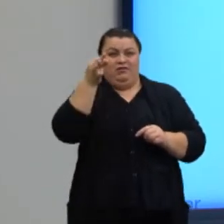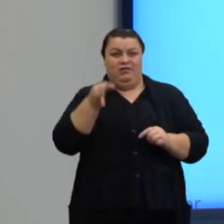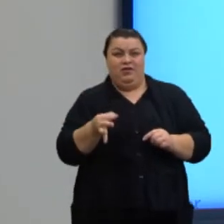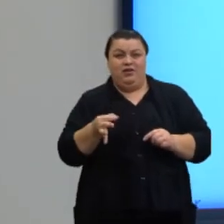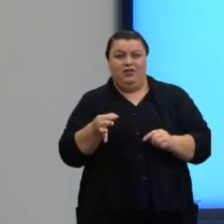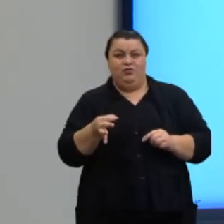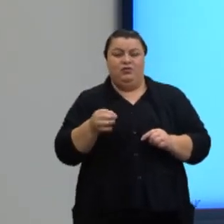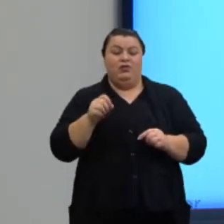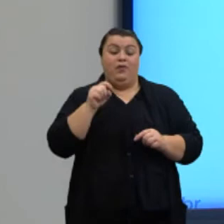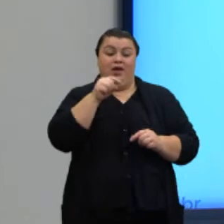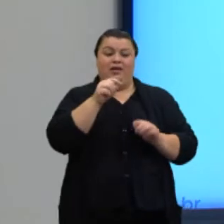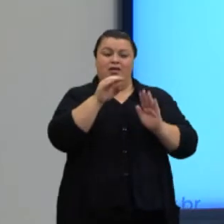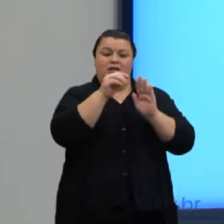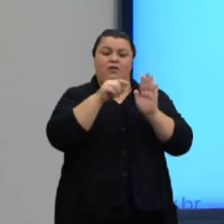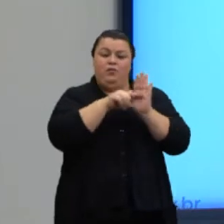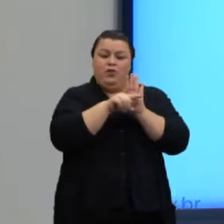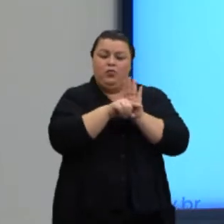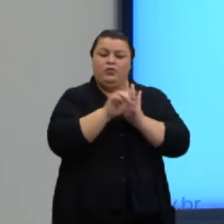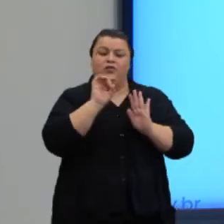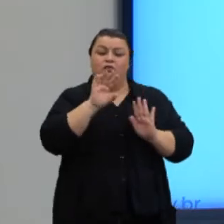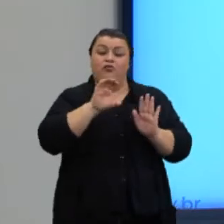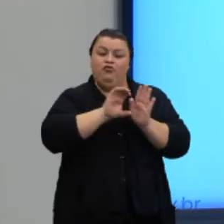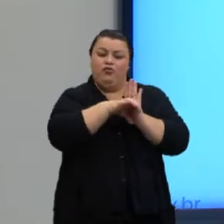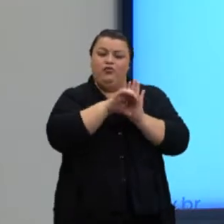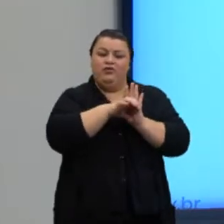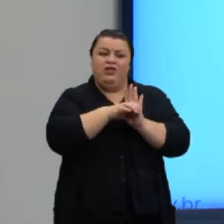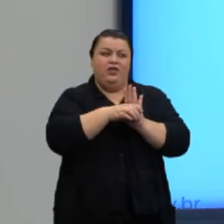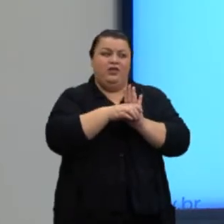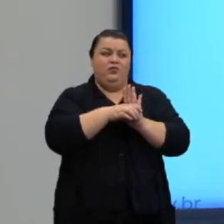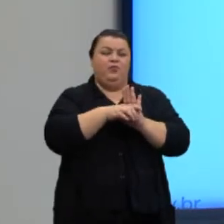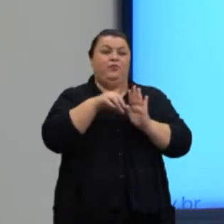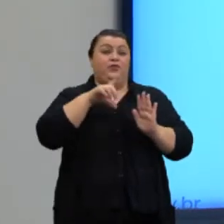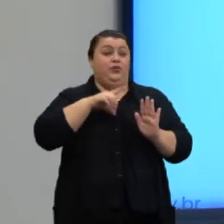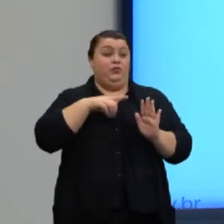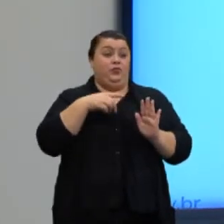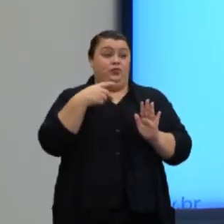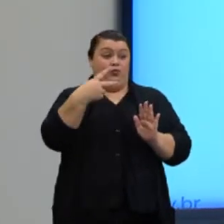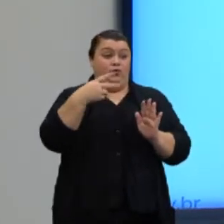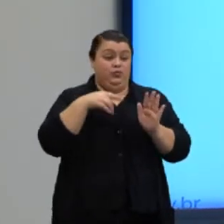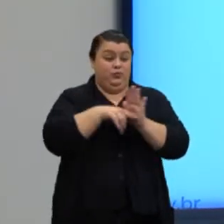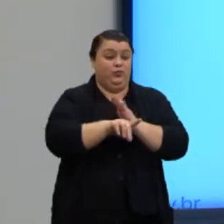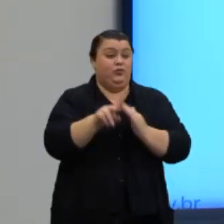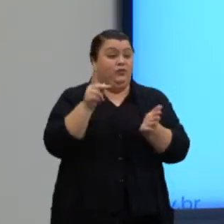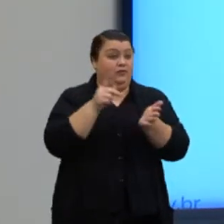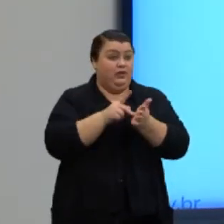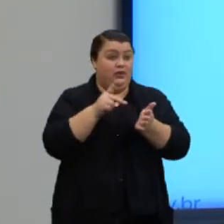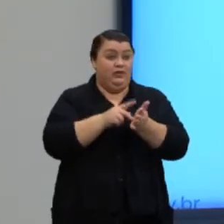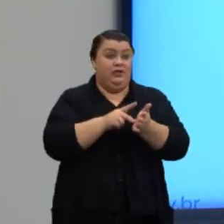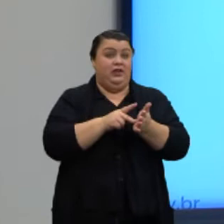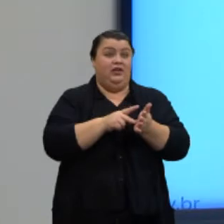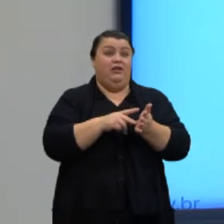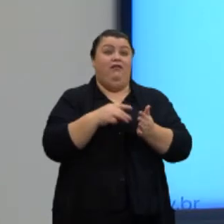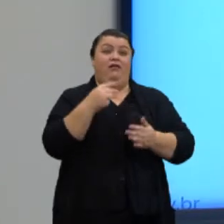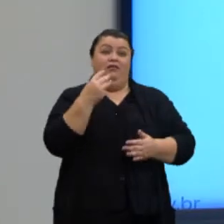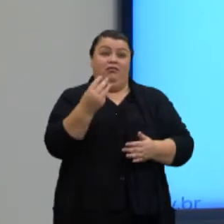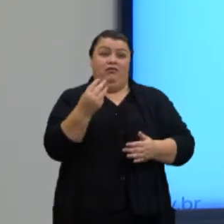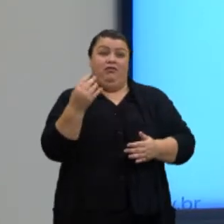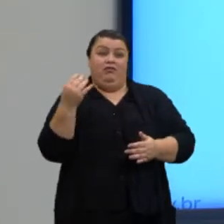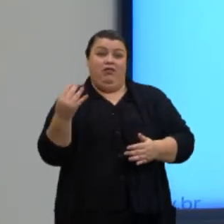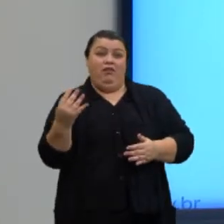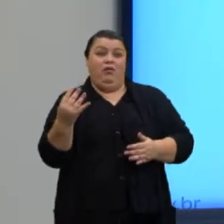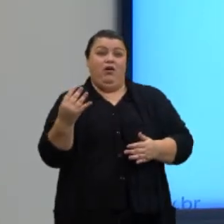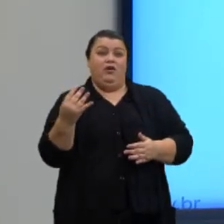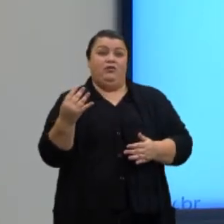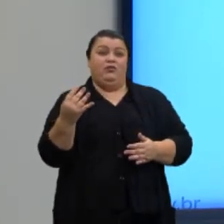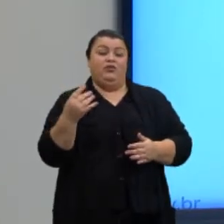questão de conceitos. Logo, nós temos ali duas alternativas verdadeiras, né? A 3 e a 4. Certo?